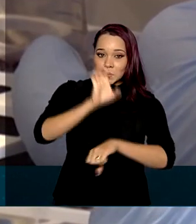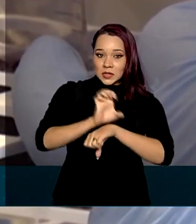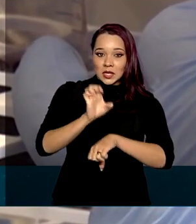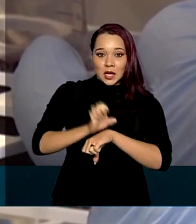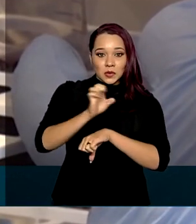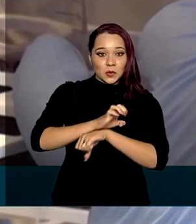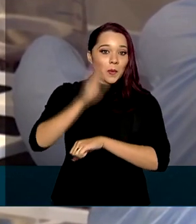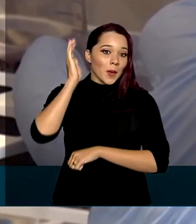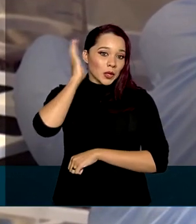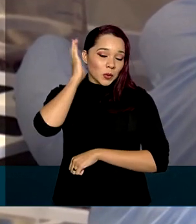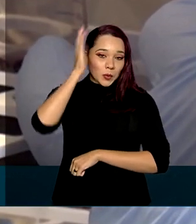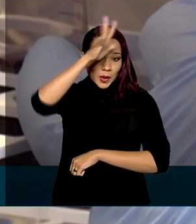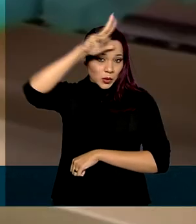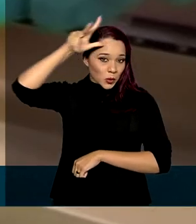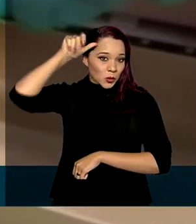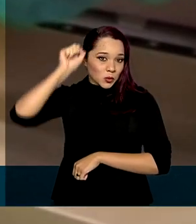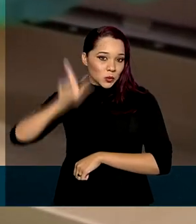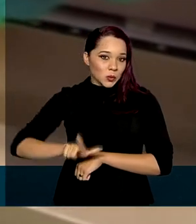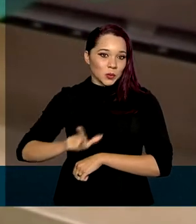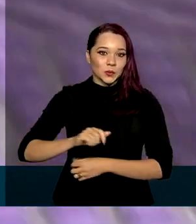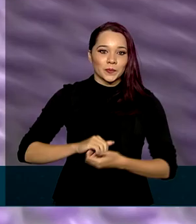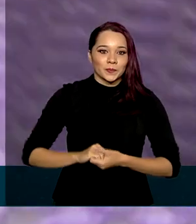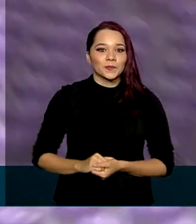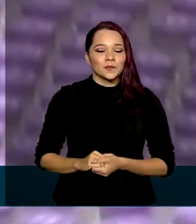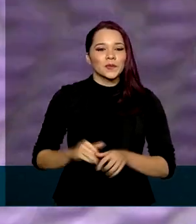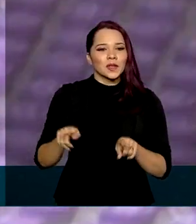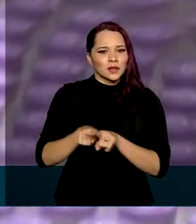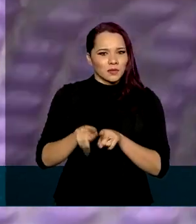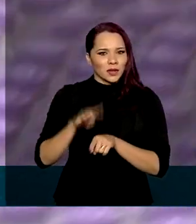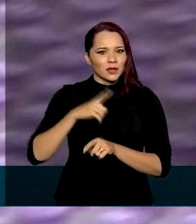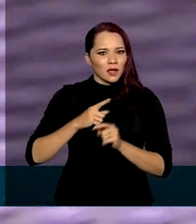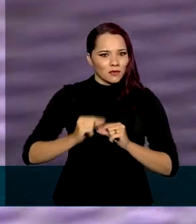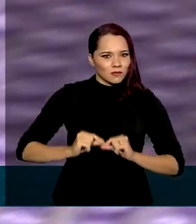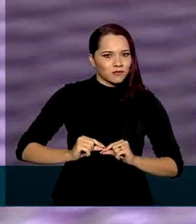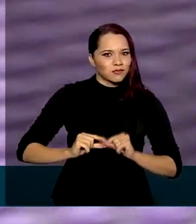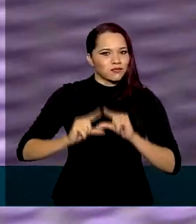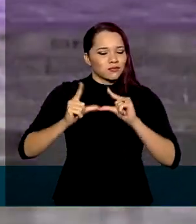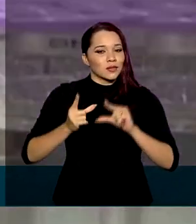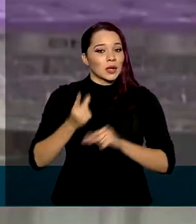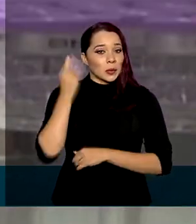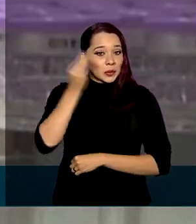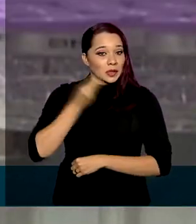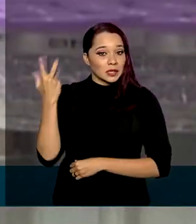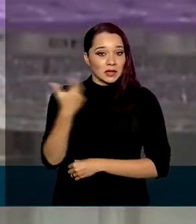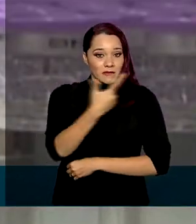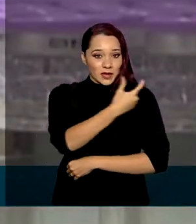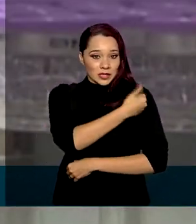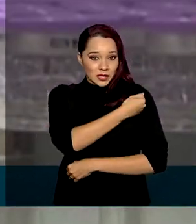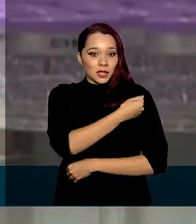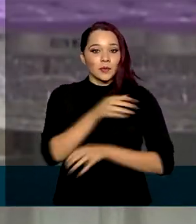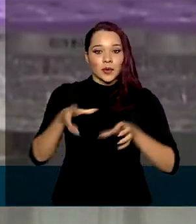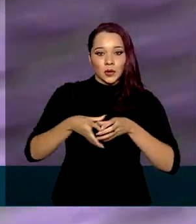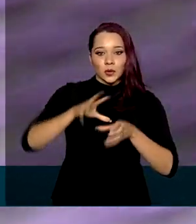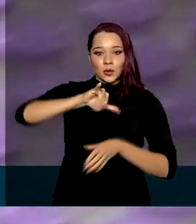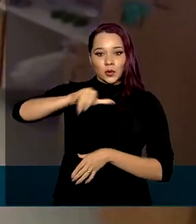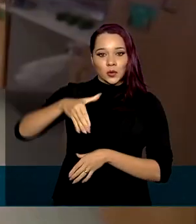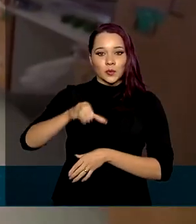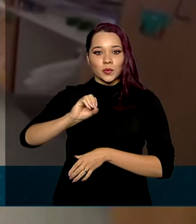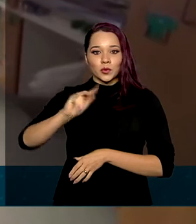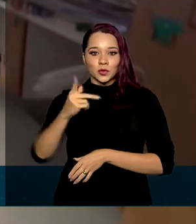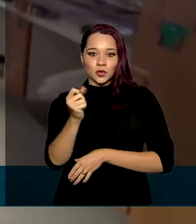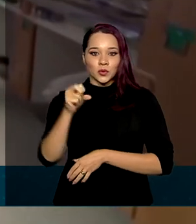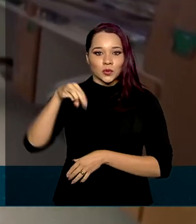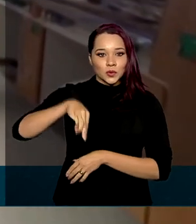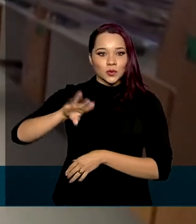de Mato Grosso do Sul e de Mato Grosso. Também houve aumento nos testes da vacina desenvolvida pelo grupo Johnson &